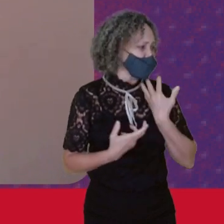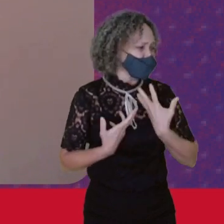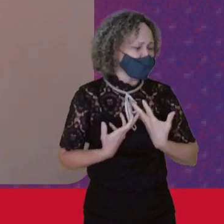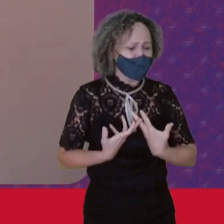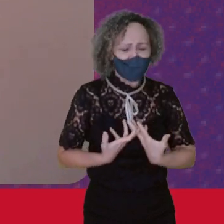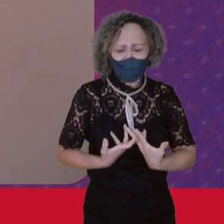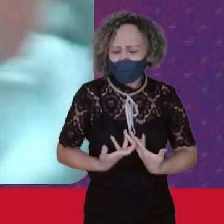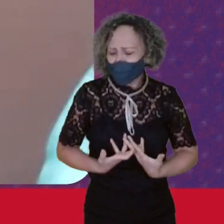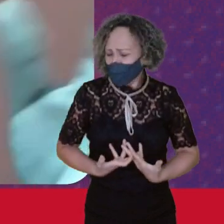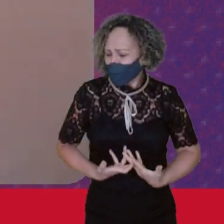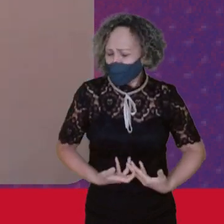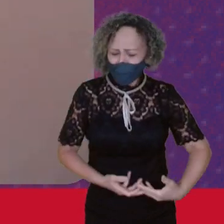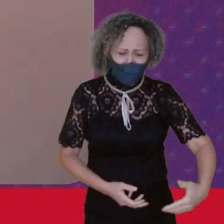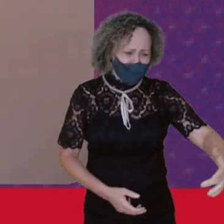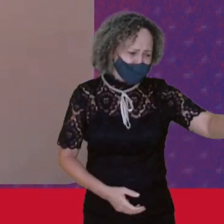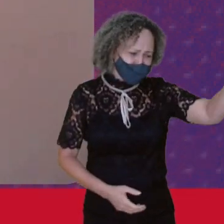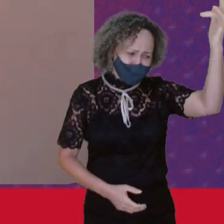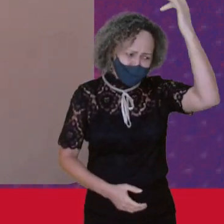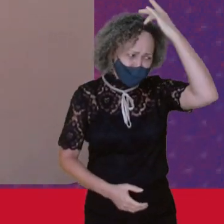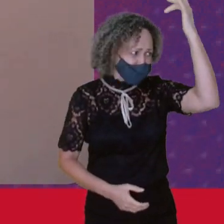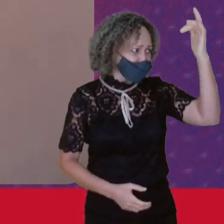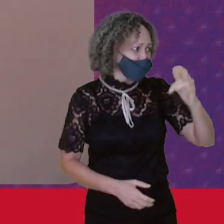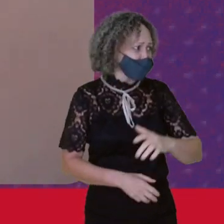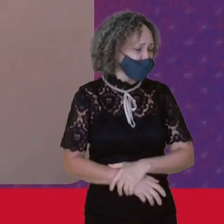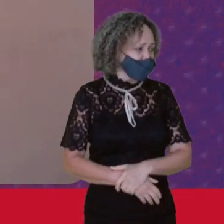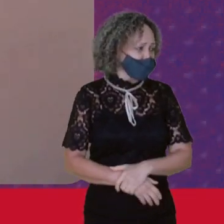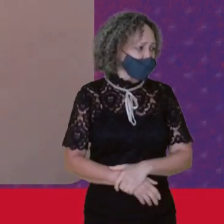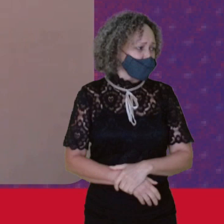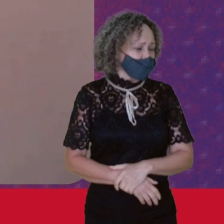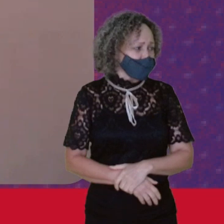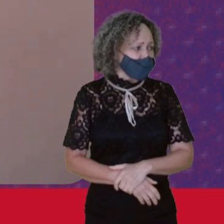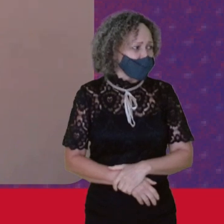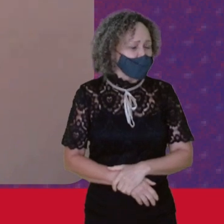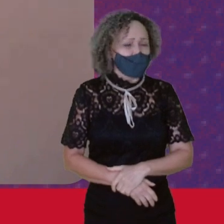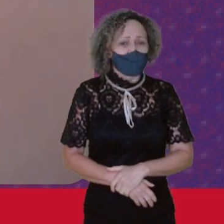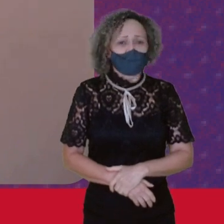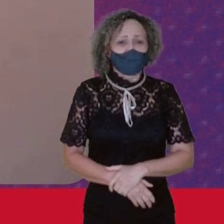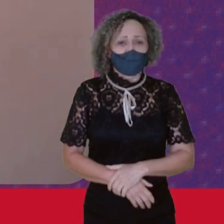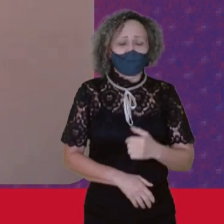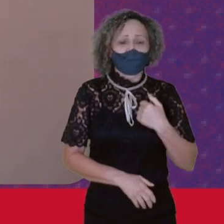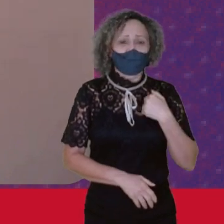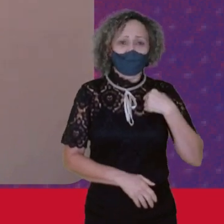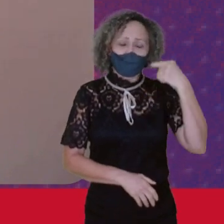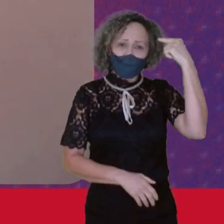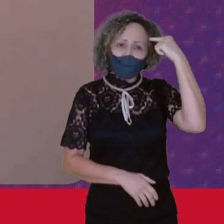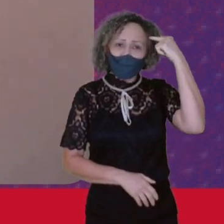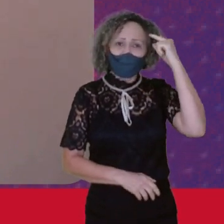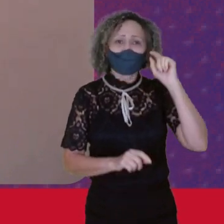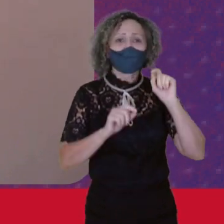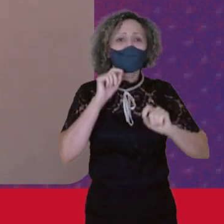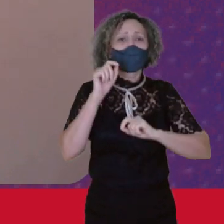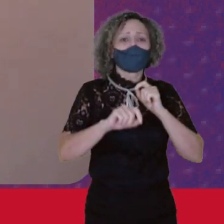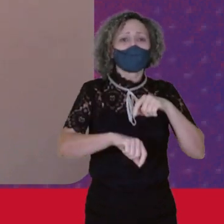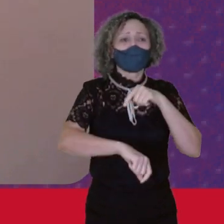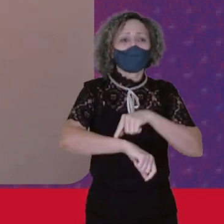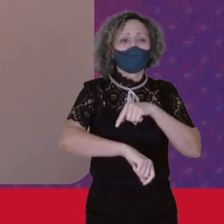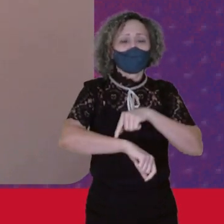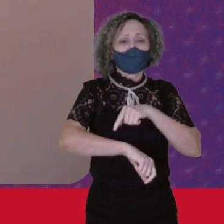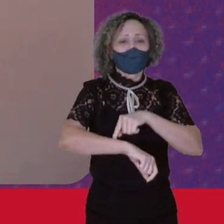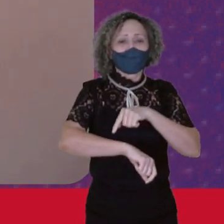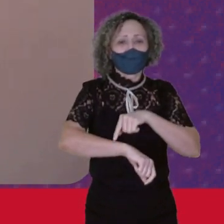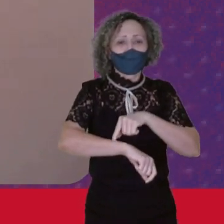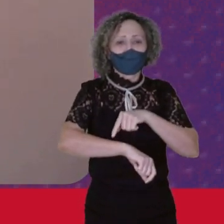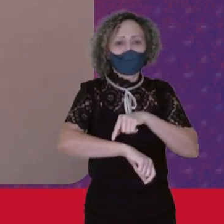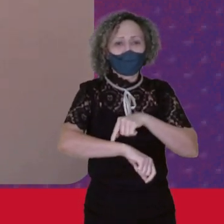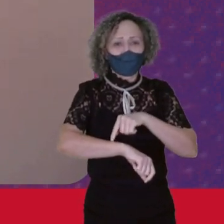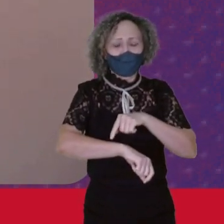Absurda Com tudo que veio Para dentro da casa Então eu penso Que é hora De colocar na agenda Mais